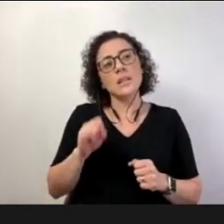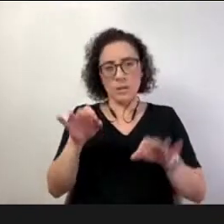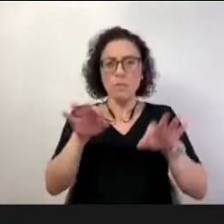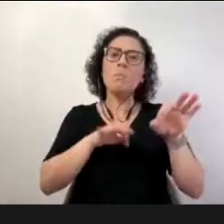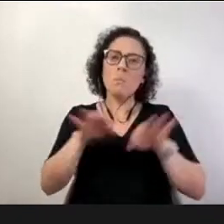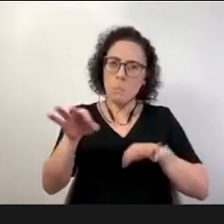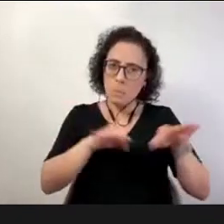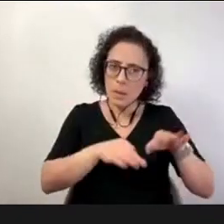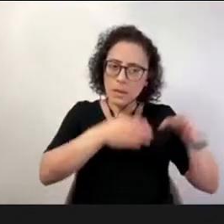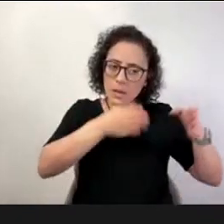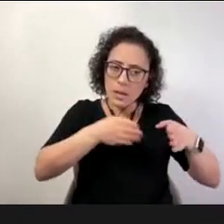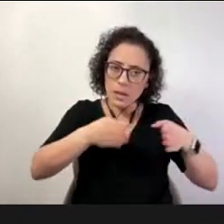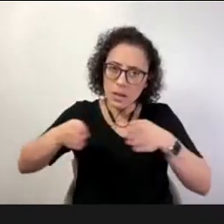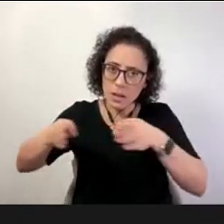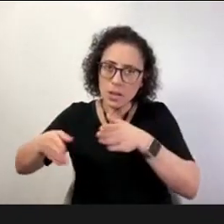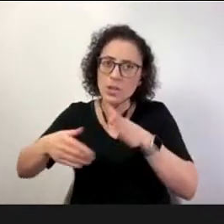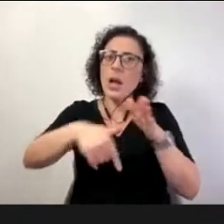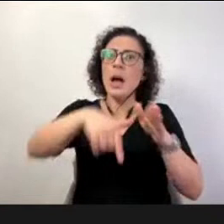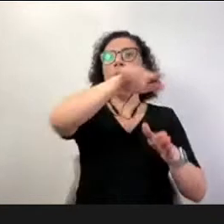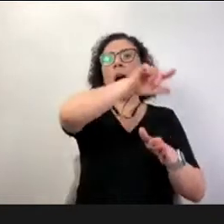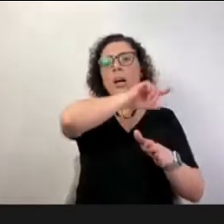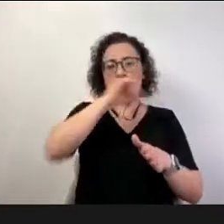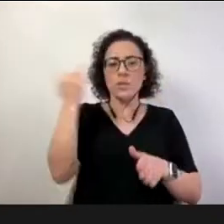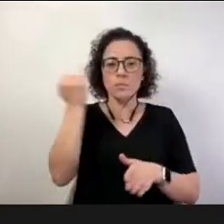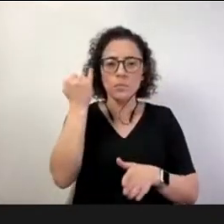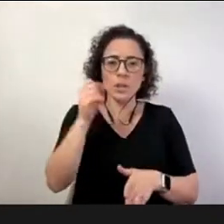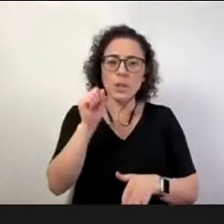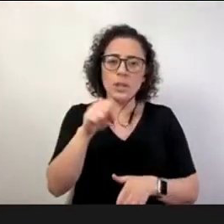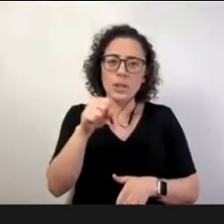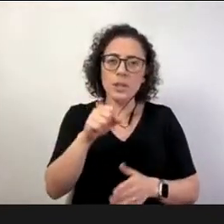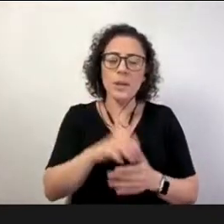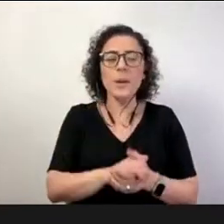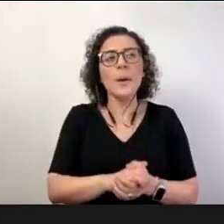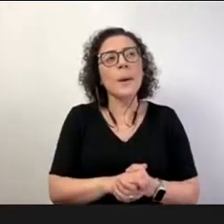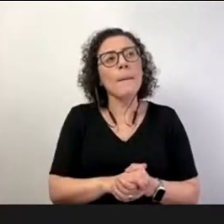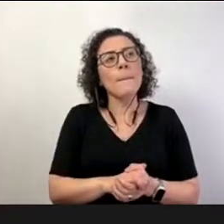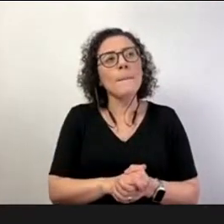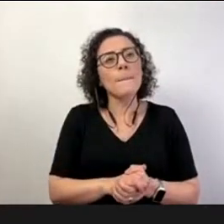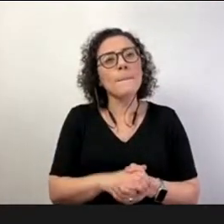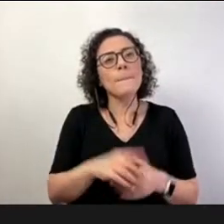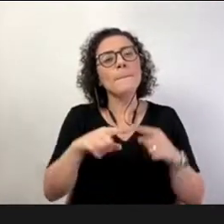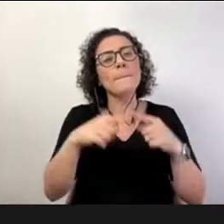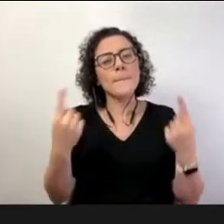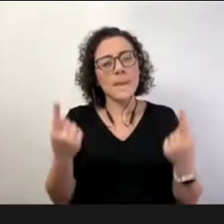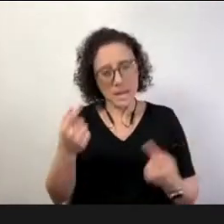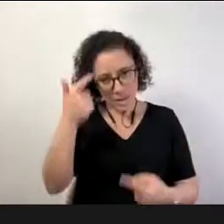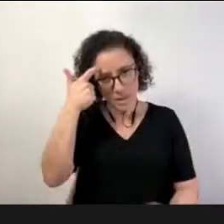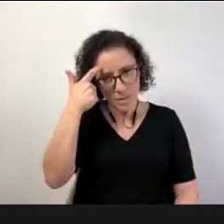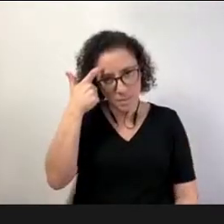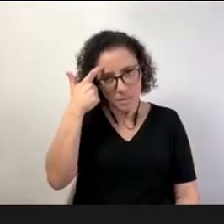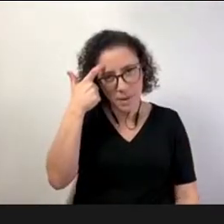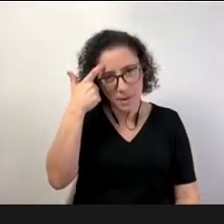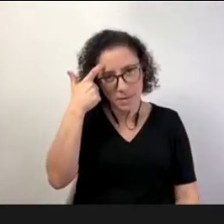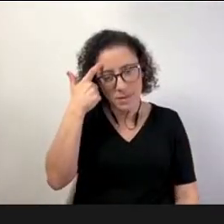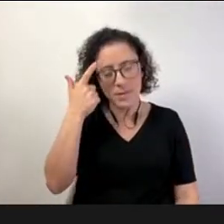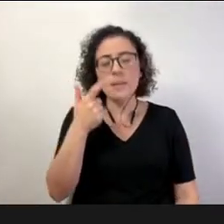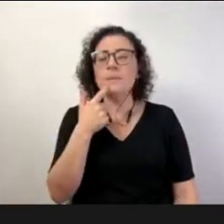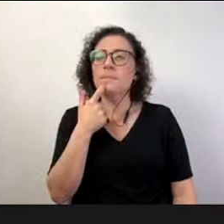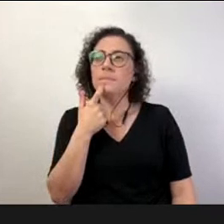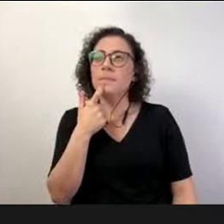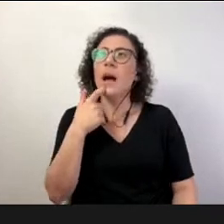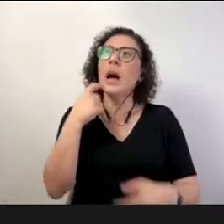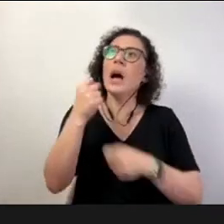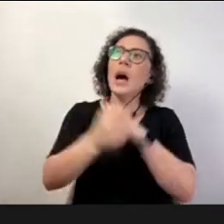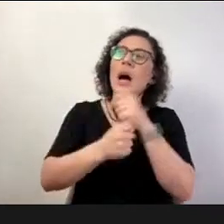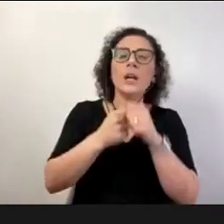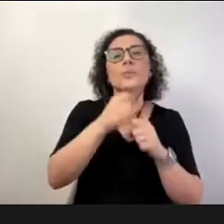para ser replanejado quando necessário né mas uma coisa é a gente olhar aí para uma linha de tempo anual a gente faz um planejamento de trabalho um